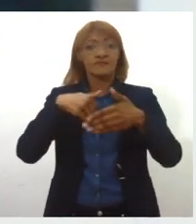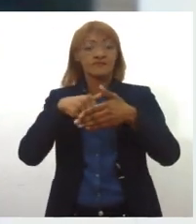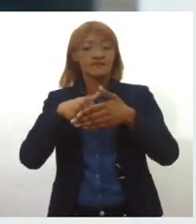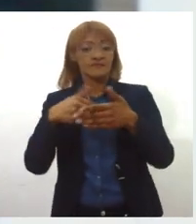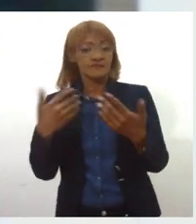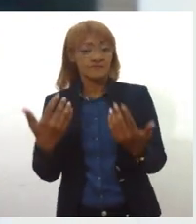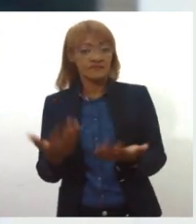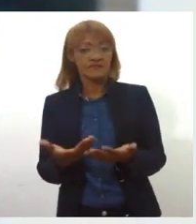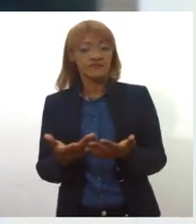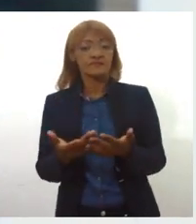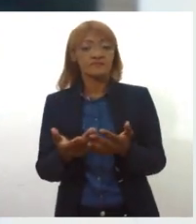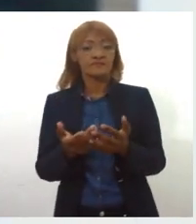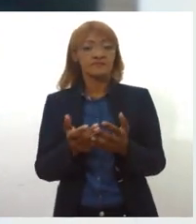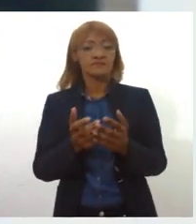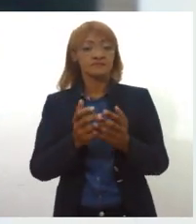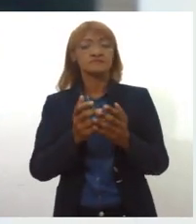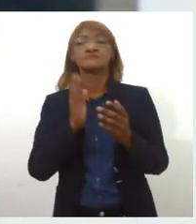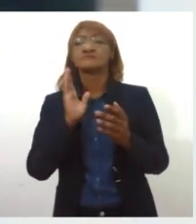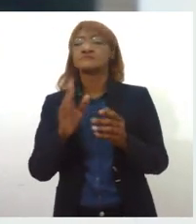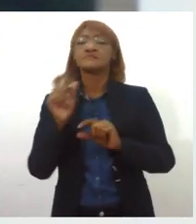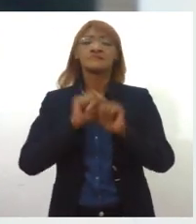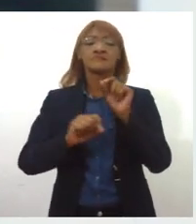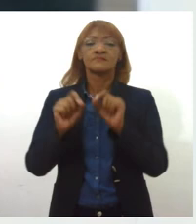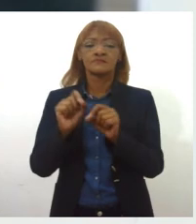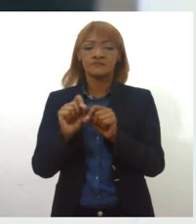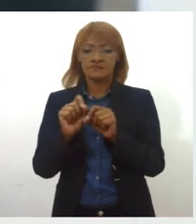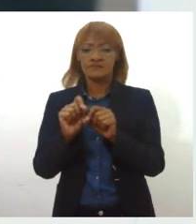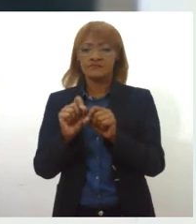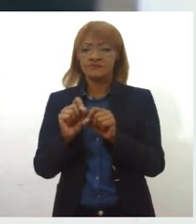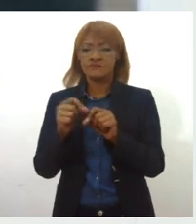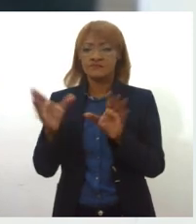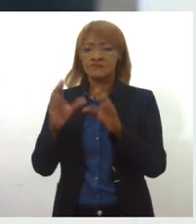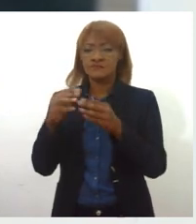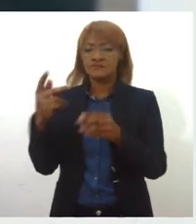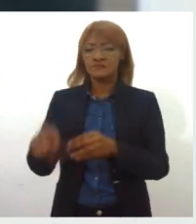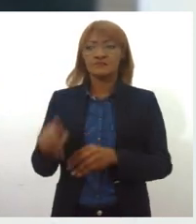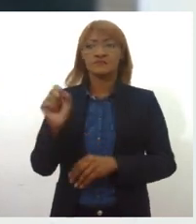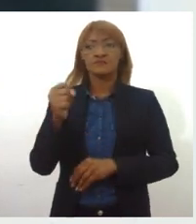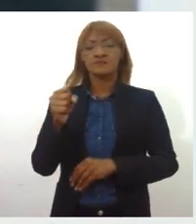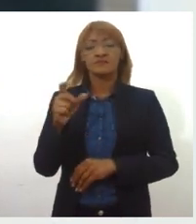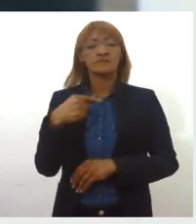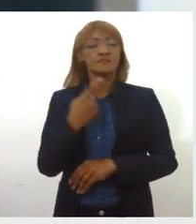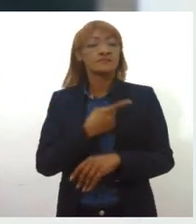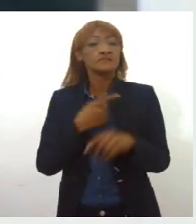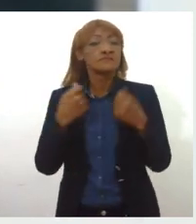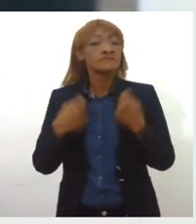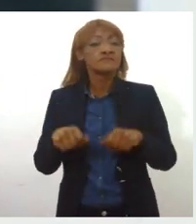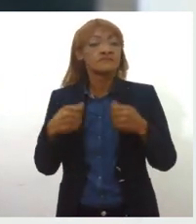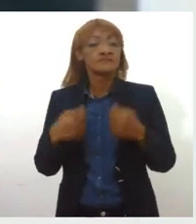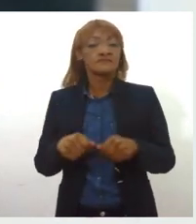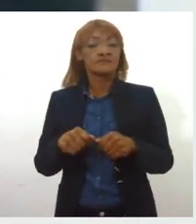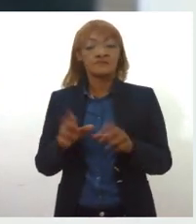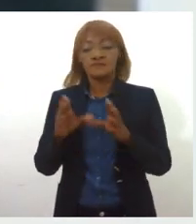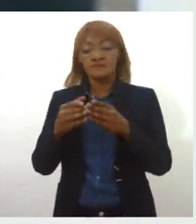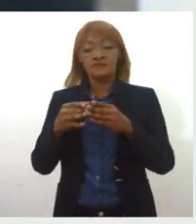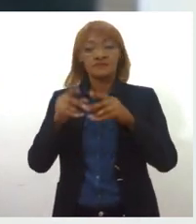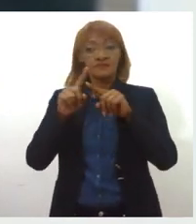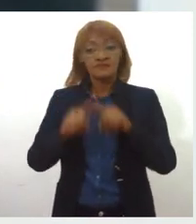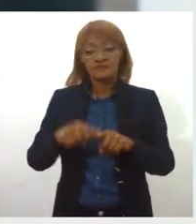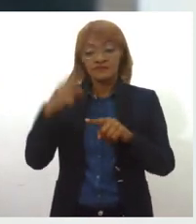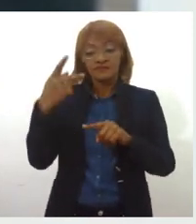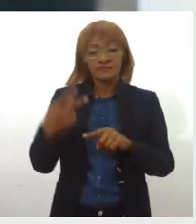justamente visando aí a formação da seleção sergipana. A gente está muito carente de ter uma seleção sergipana de base,